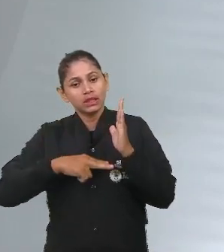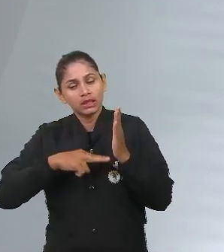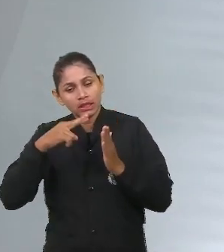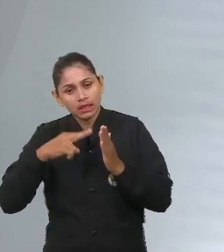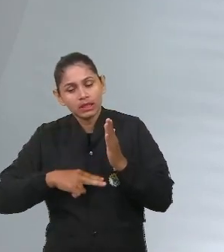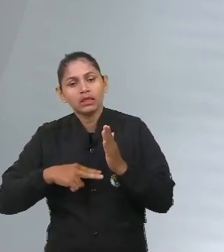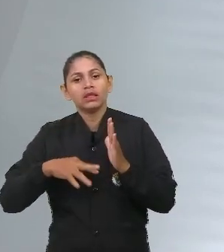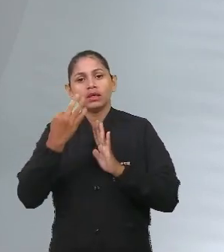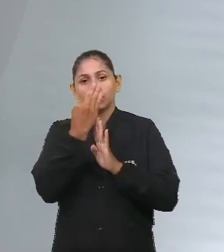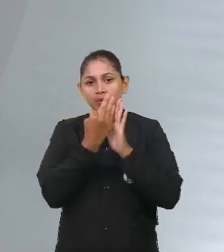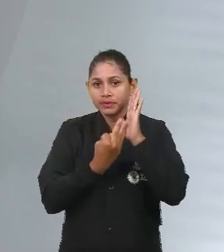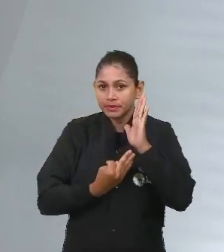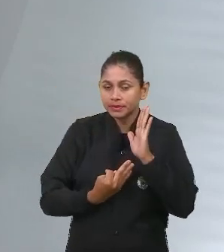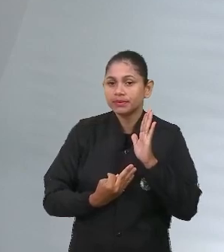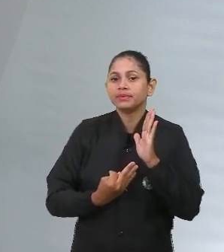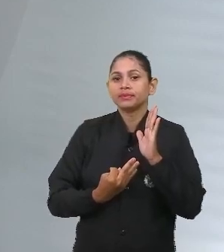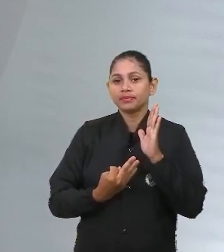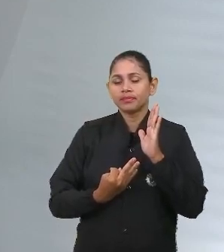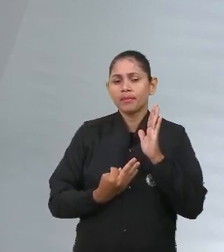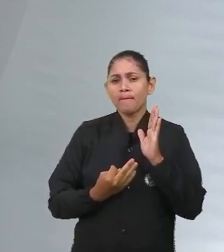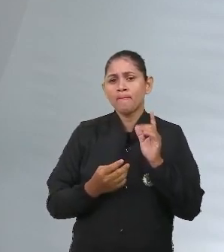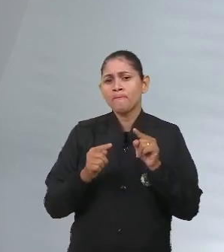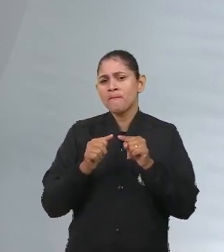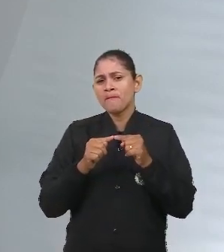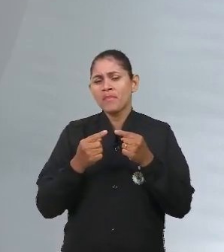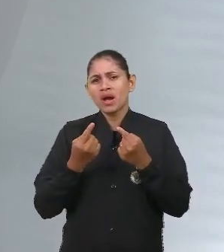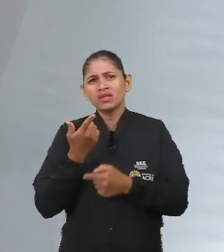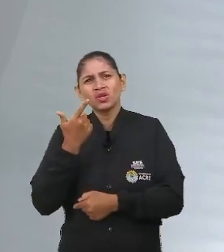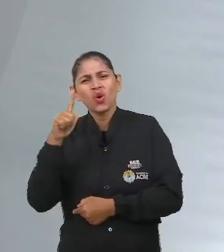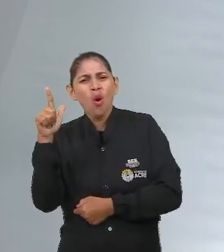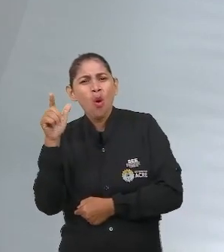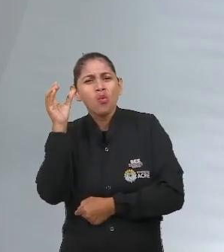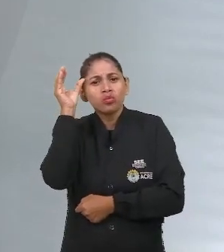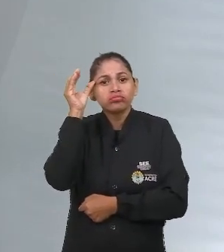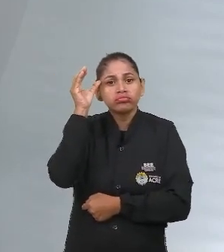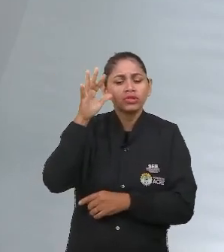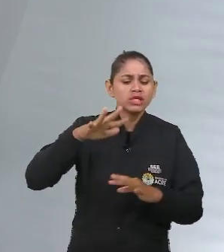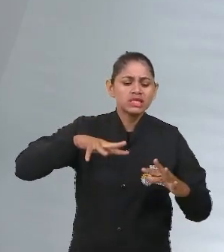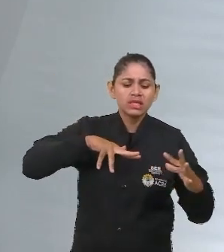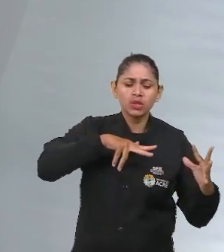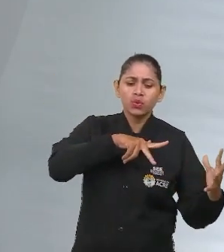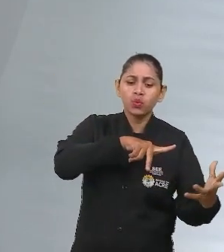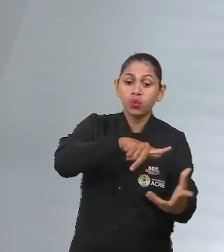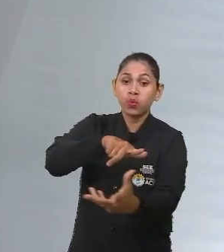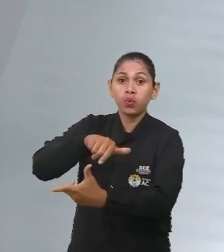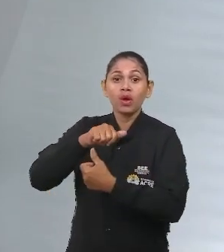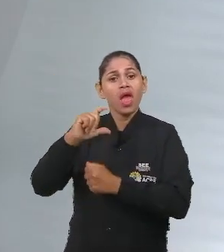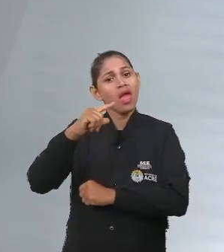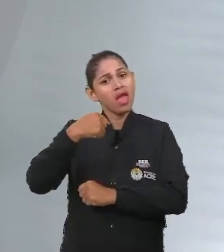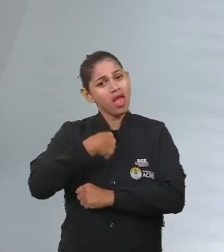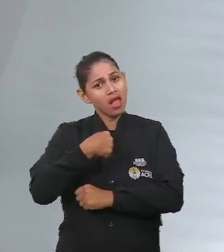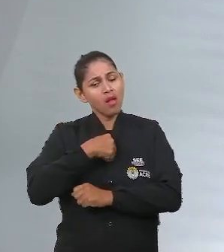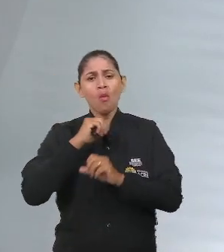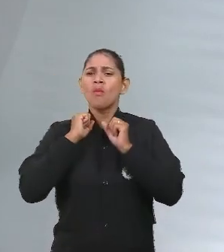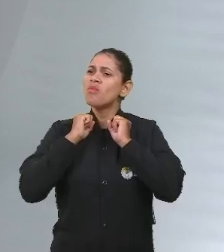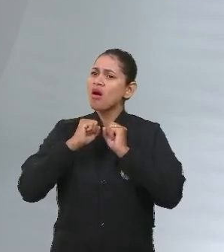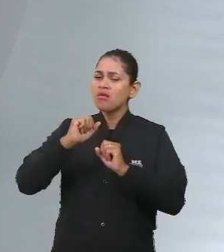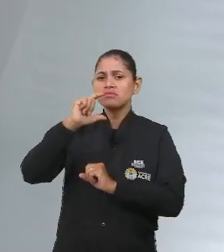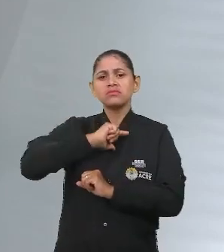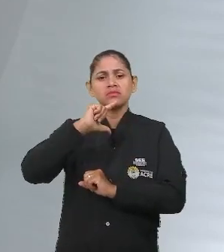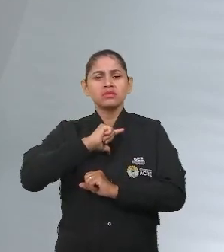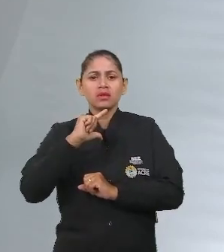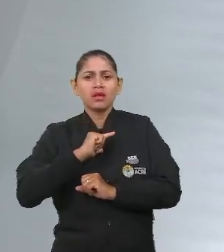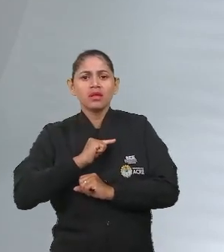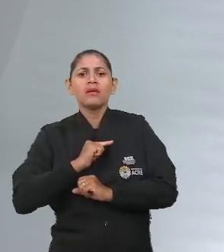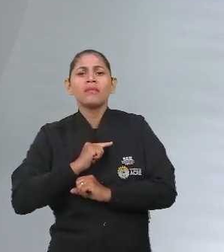motivadores dentro desse possível tema mas que outro conhecimento de mundo que eu poderia ter para poder falar